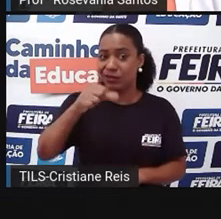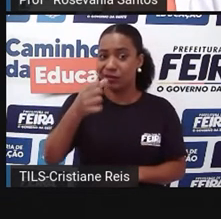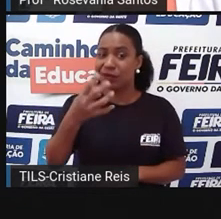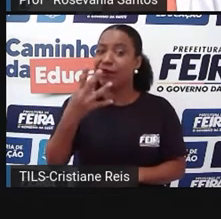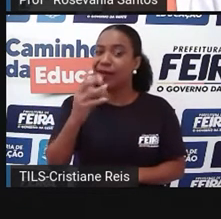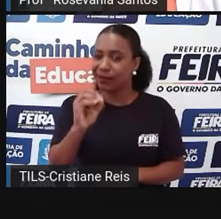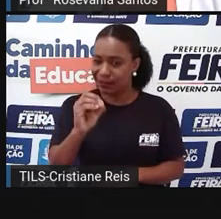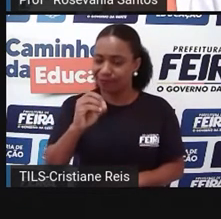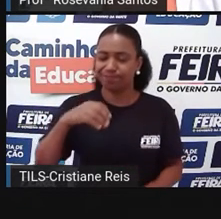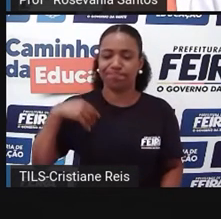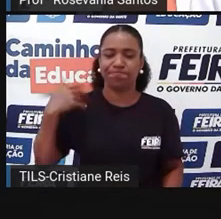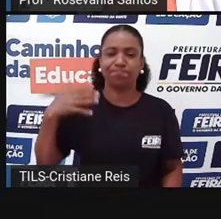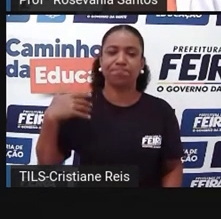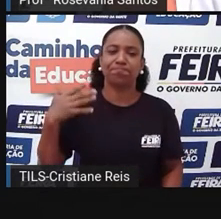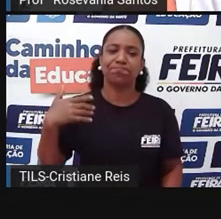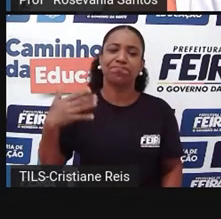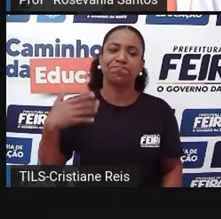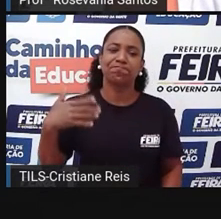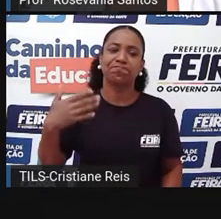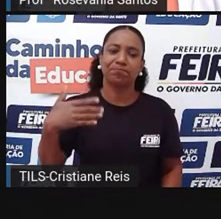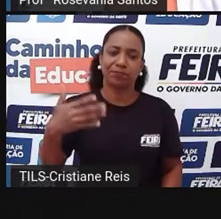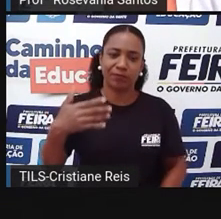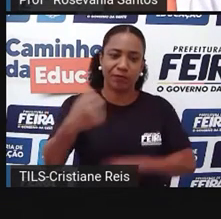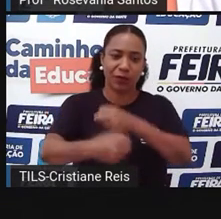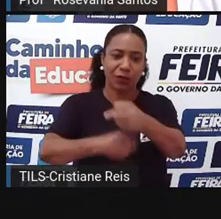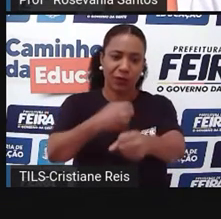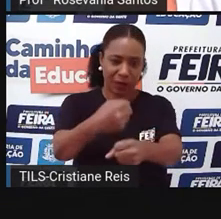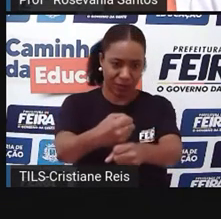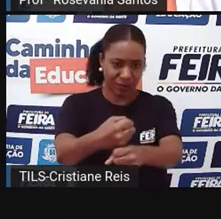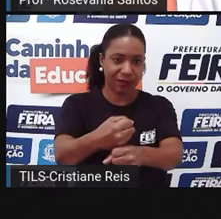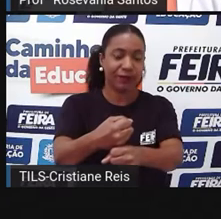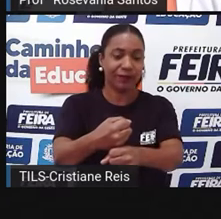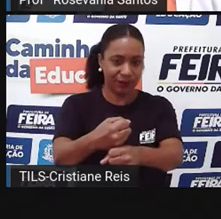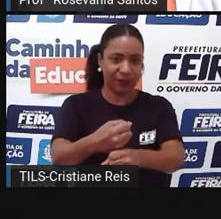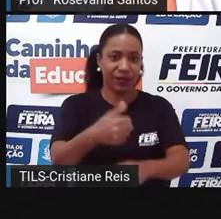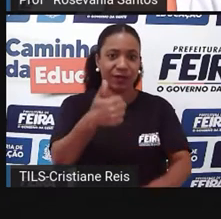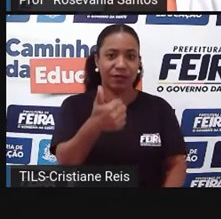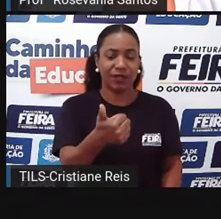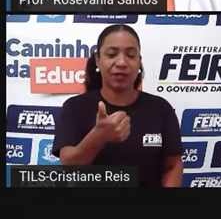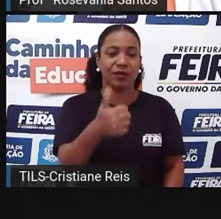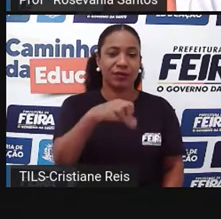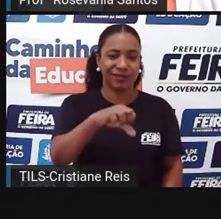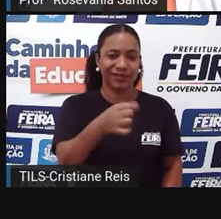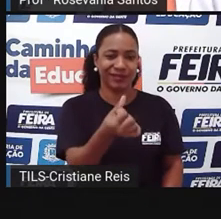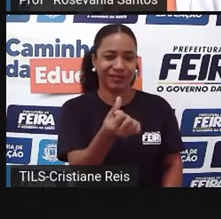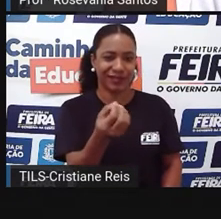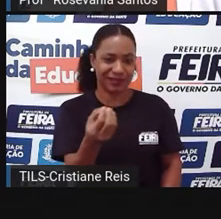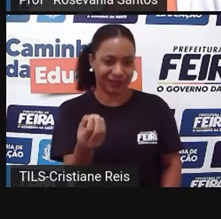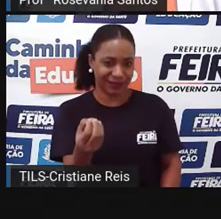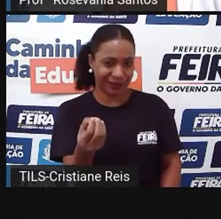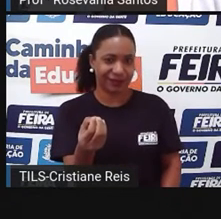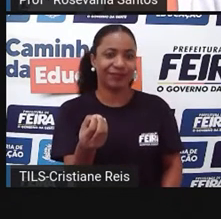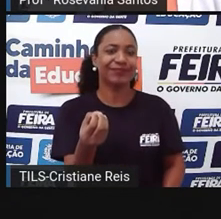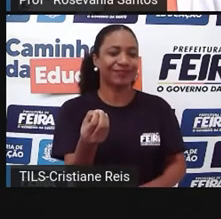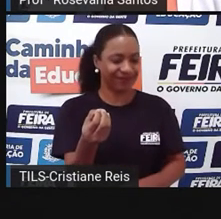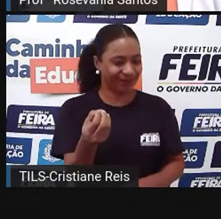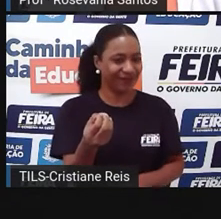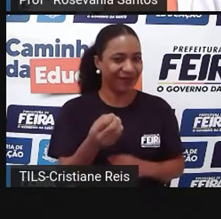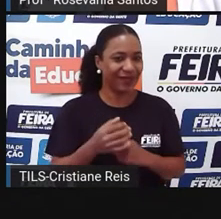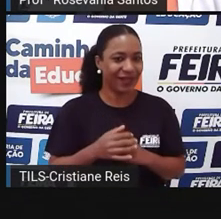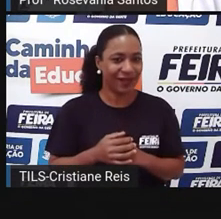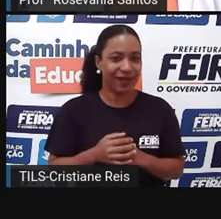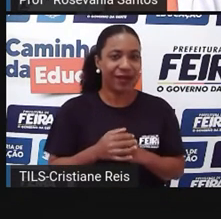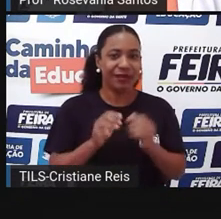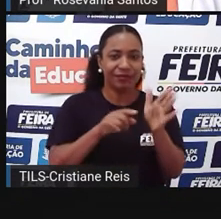Já mais um pouquinho adiante, já em 1960, né, na década de 60, nós